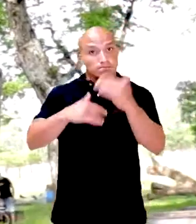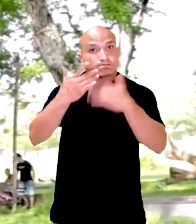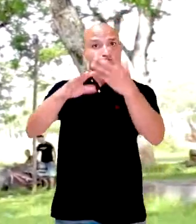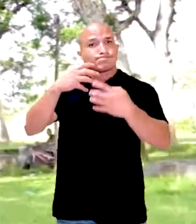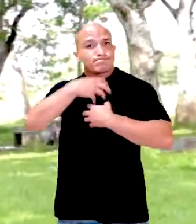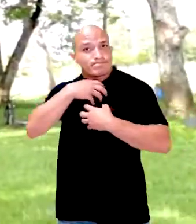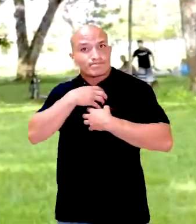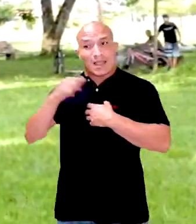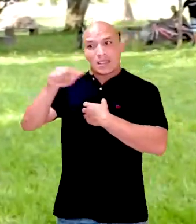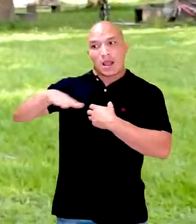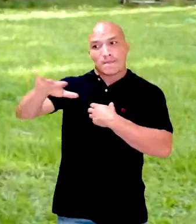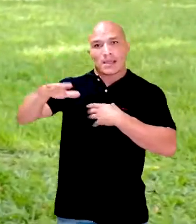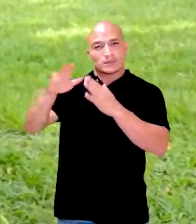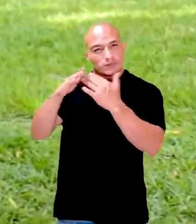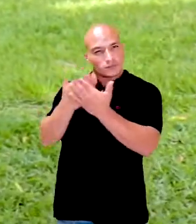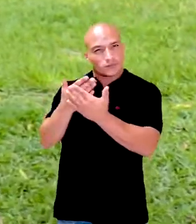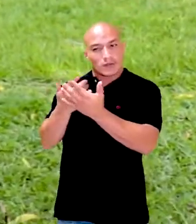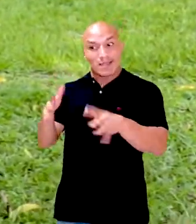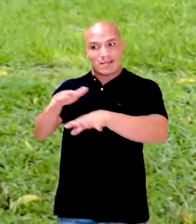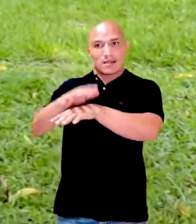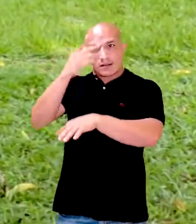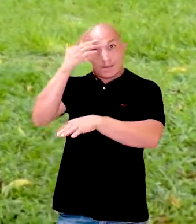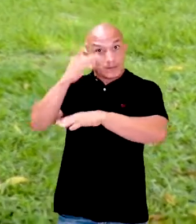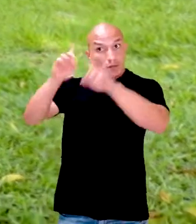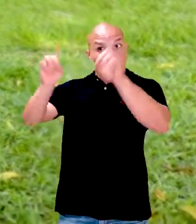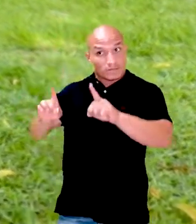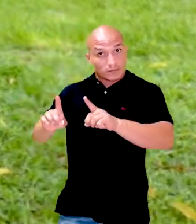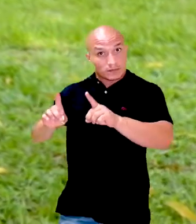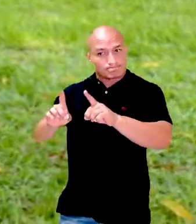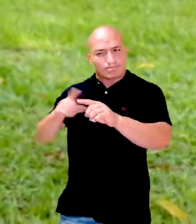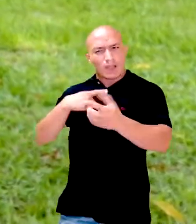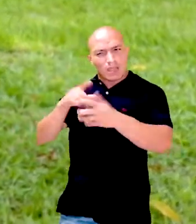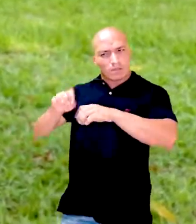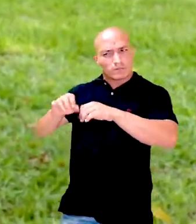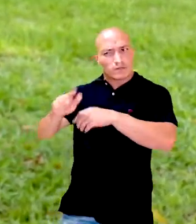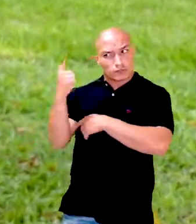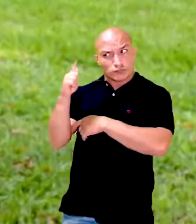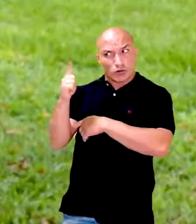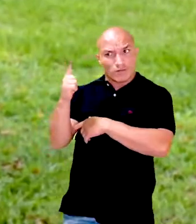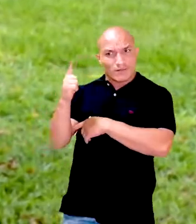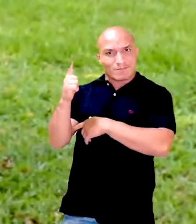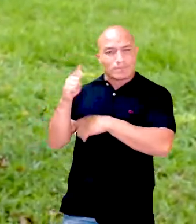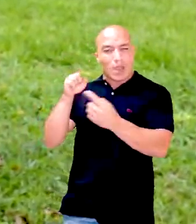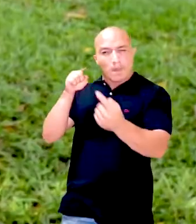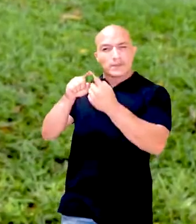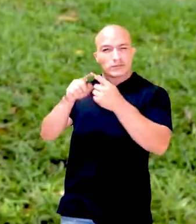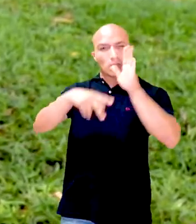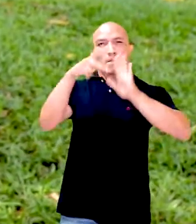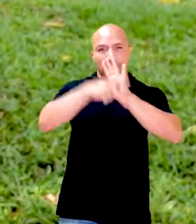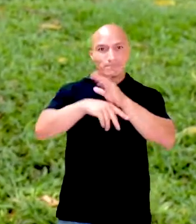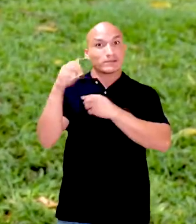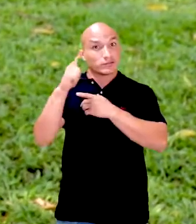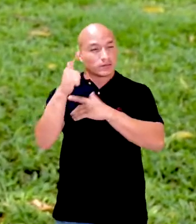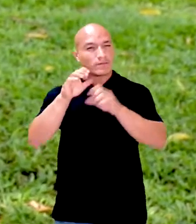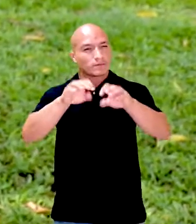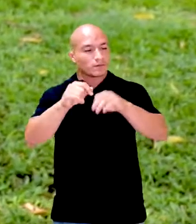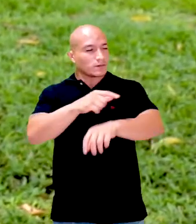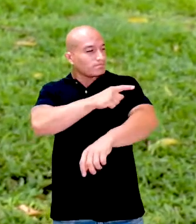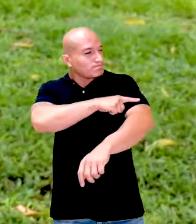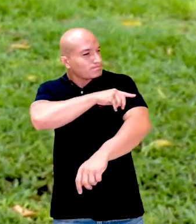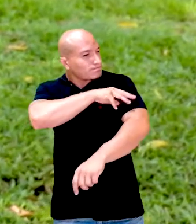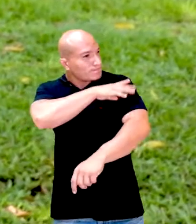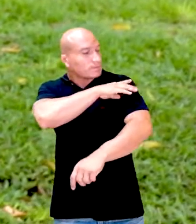Promover a sensibilização no ambiente escolar para a integração de pessoas com deficiência a partir do ensino da geografia é o objetivo do projeto